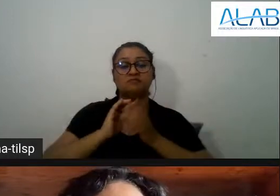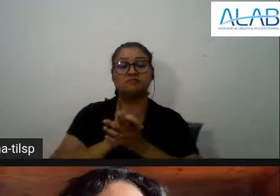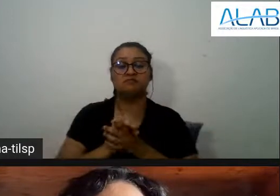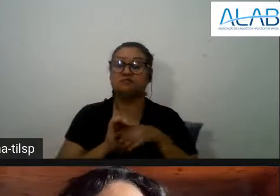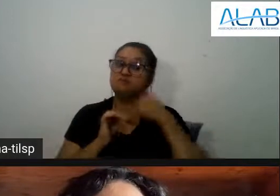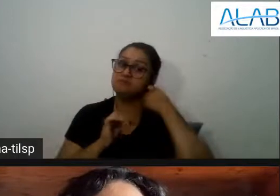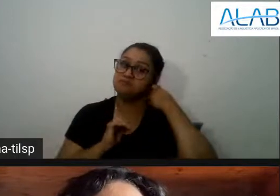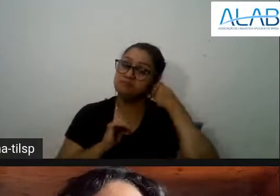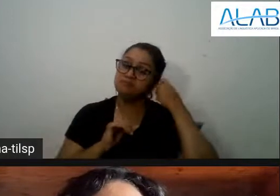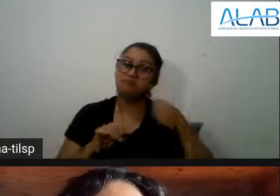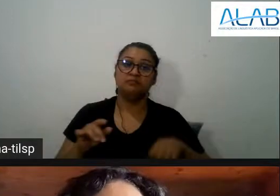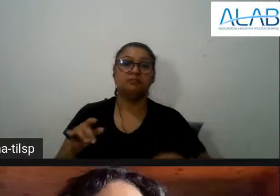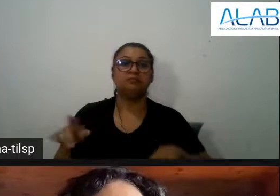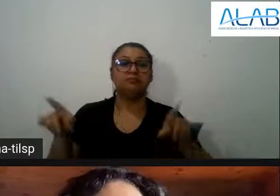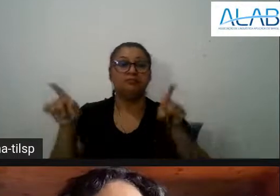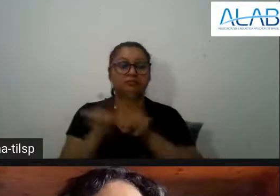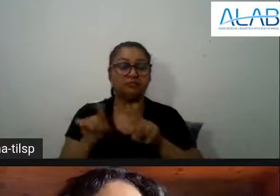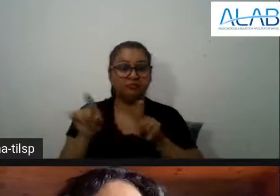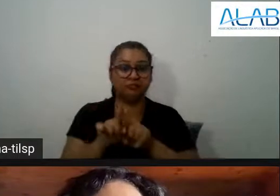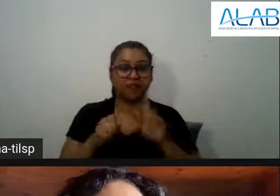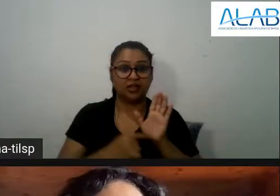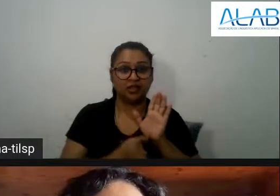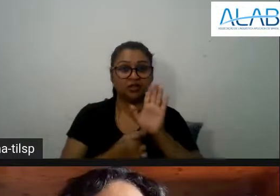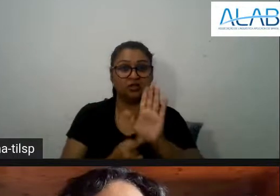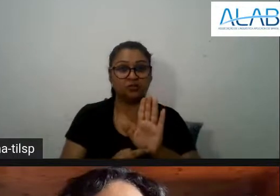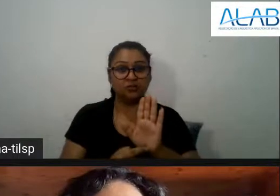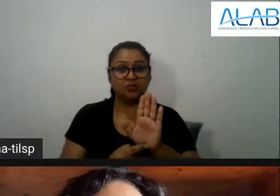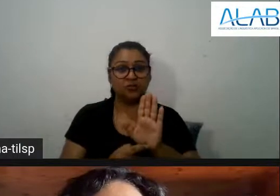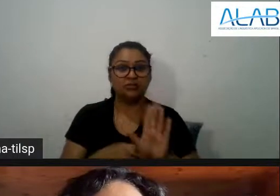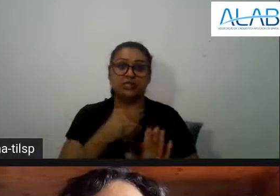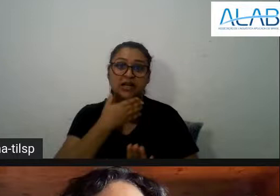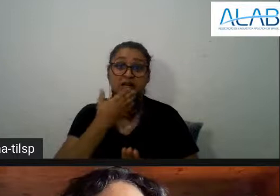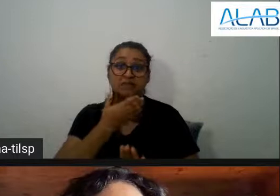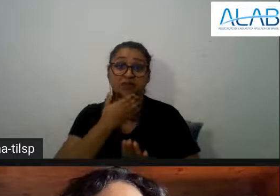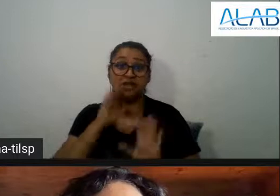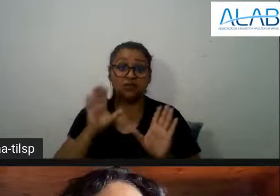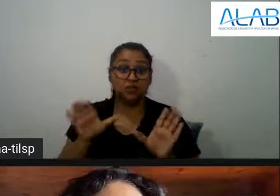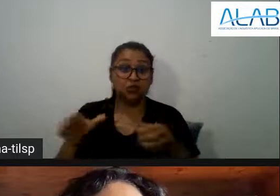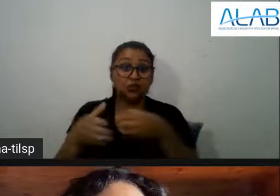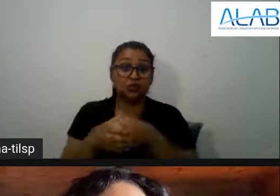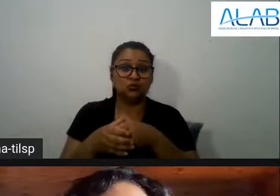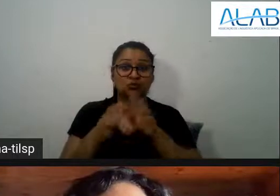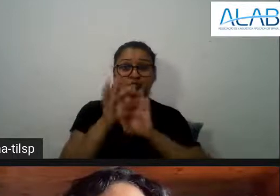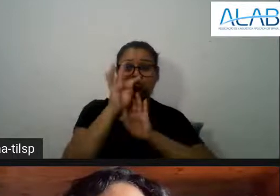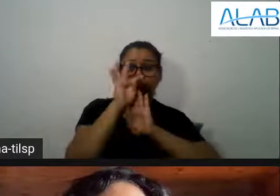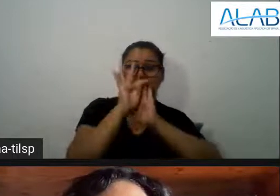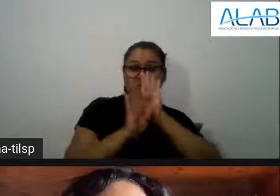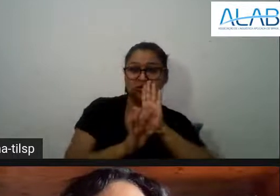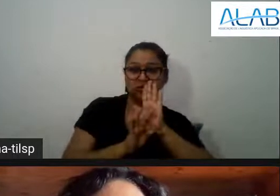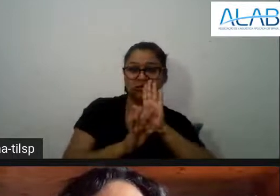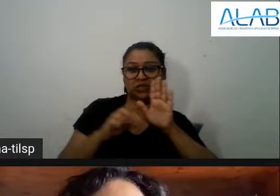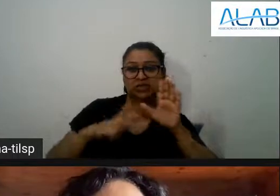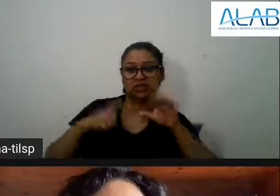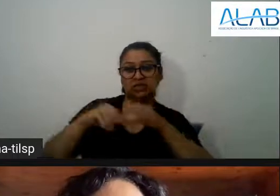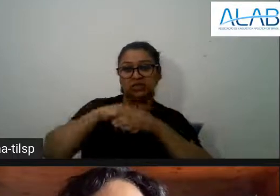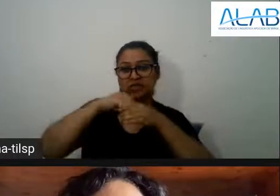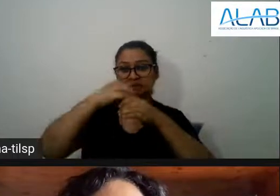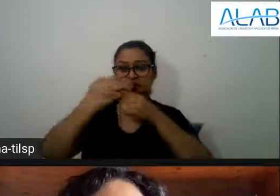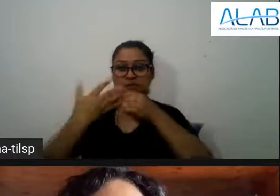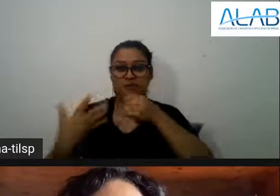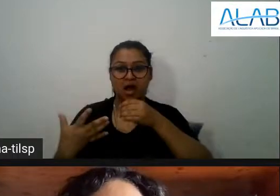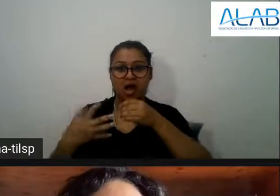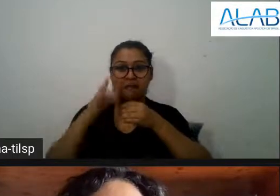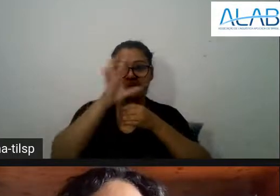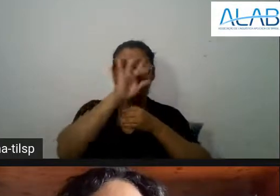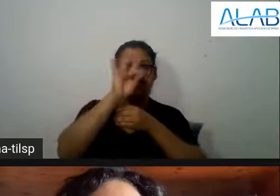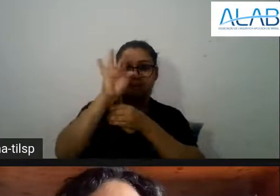metodologicamente é mais fácil trabalhar com um conjunto de textos que tenham algumas características semelhantes para